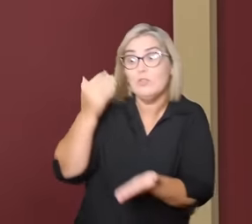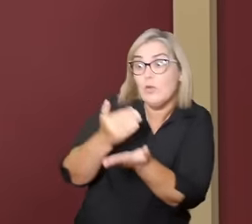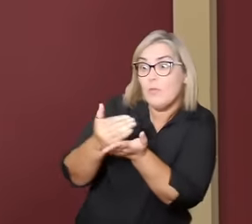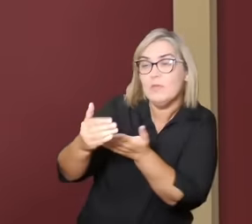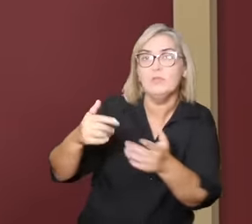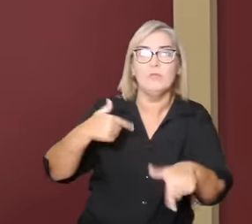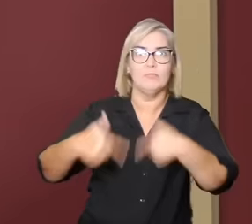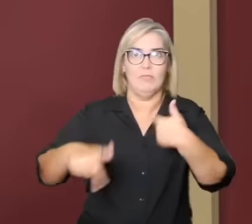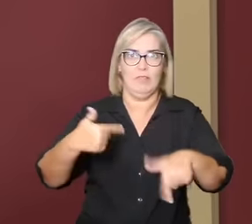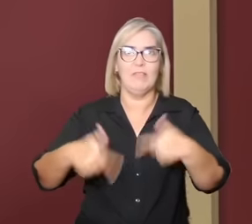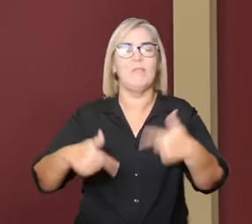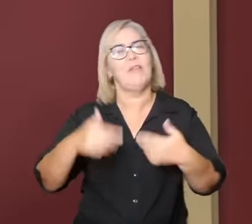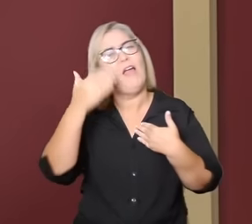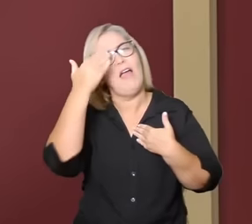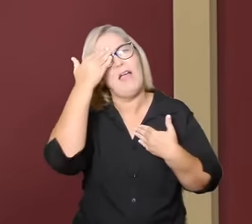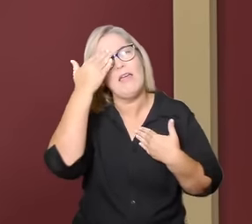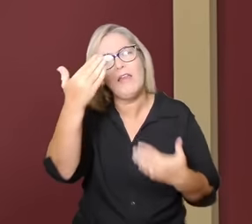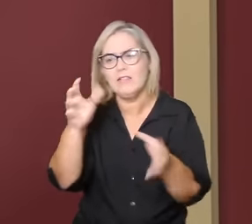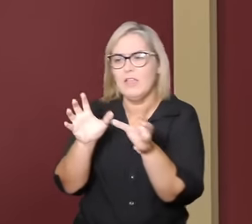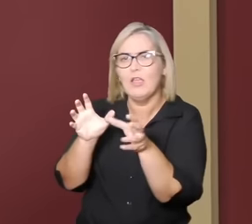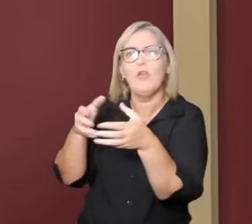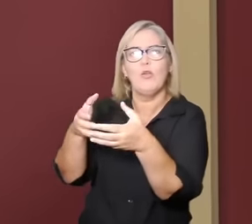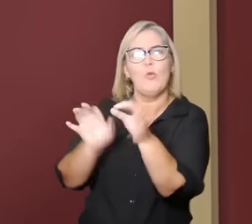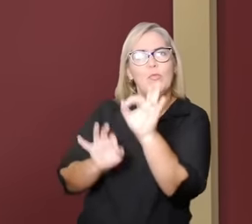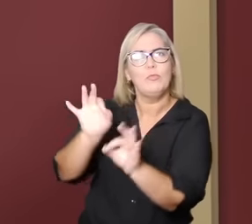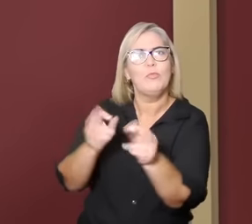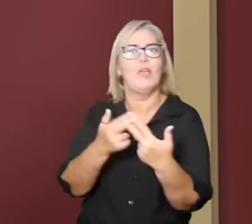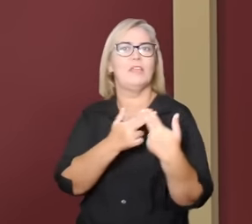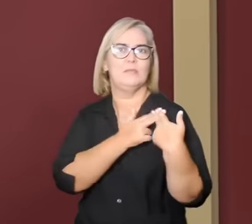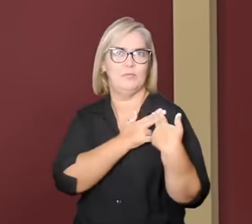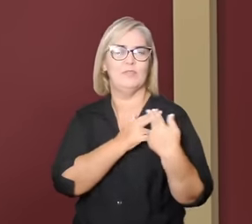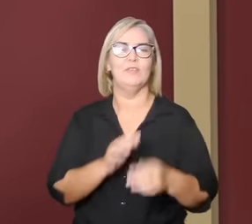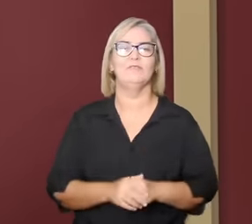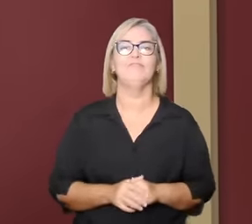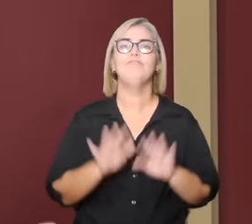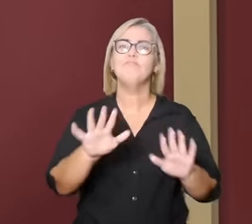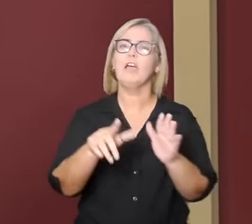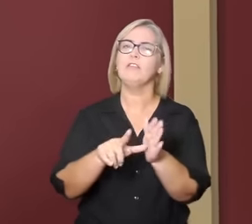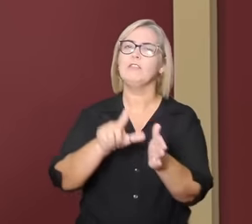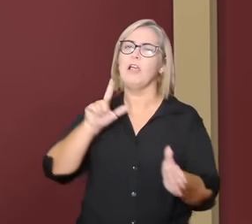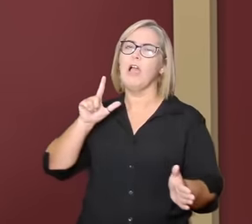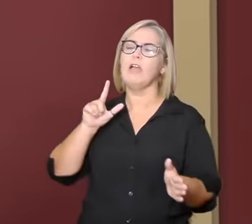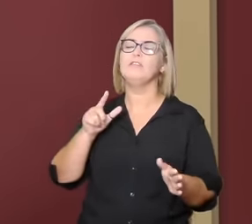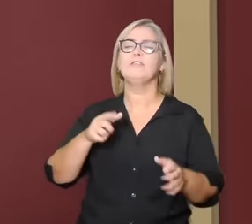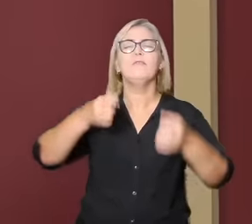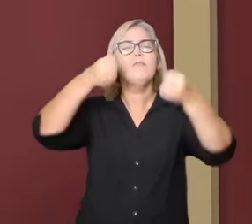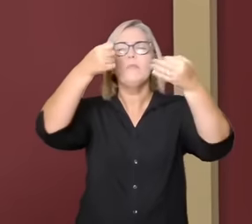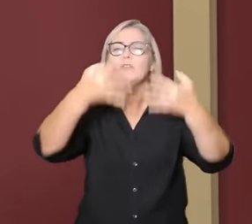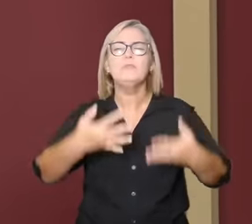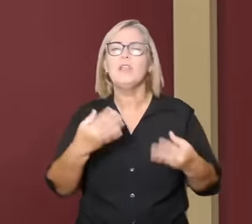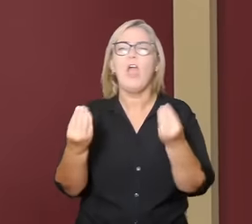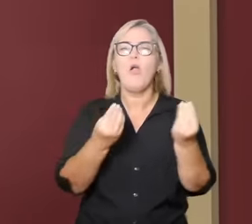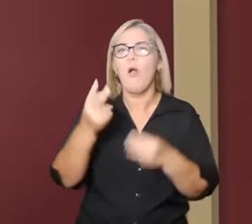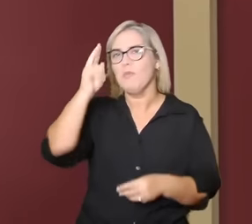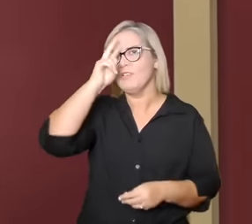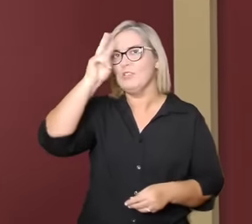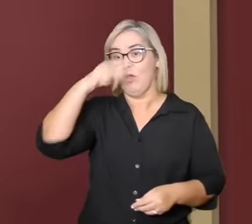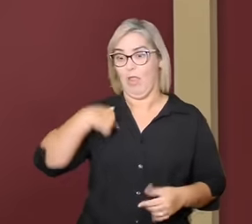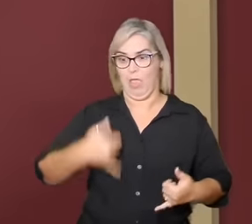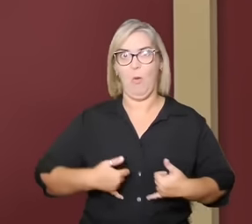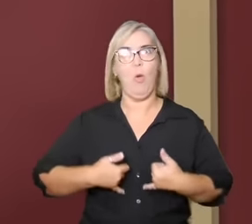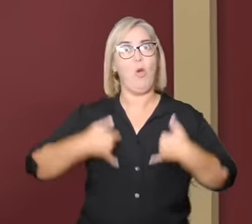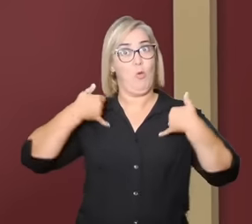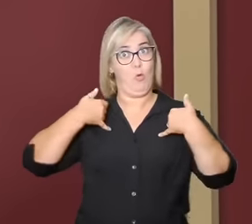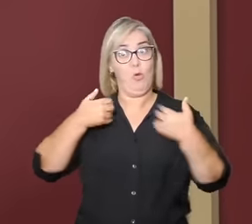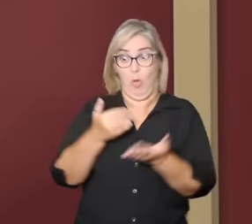toda essa equipe. E, antes de começar o programa de hoje, falaram um pouco dessa história. Eu tenho orgulho de fazer parte desde 2009.